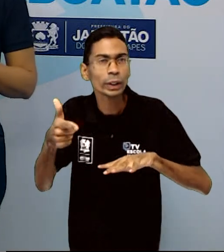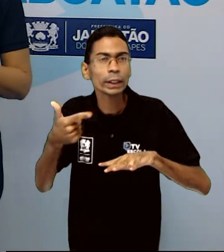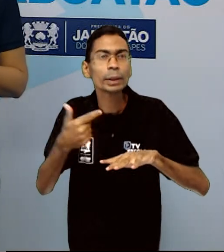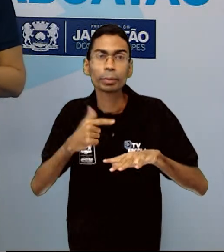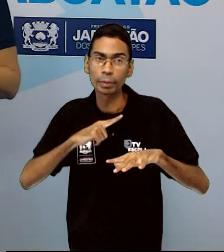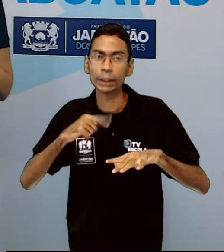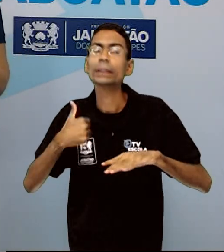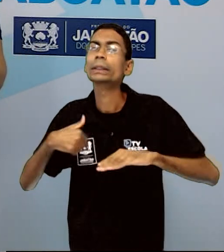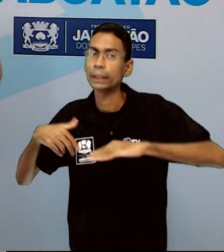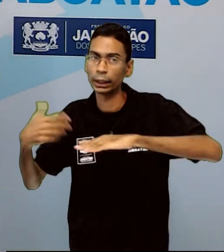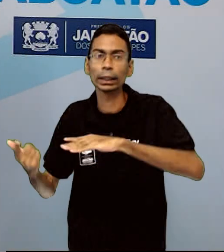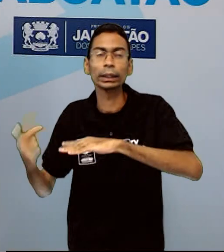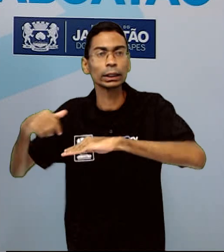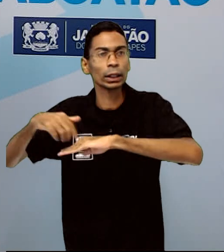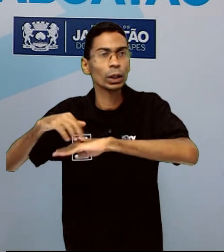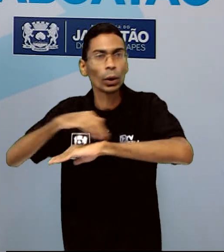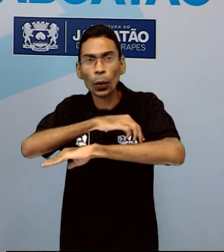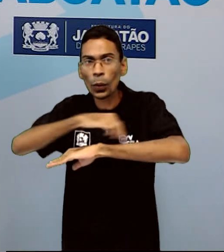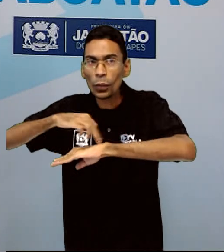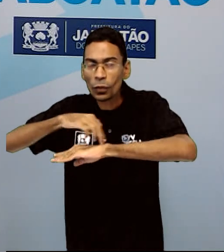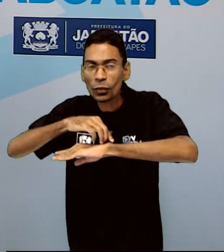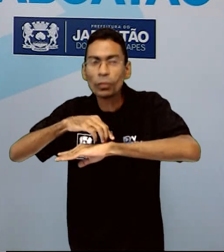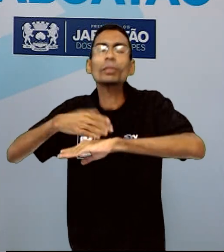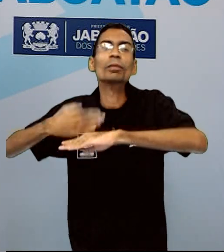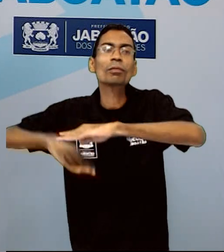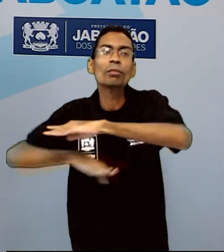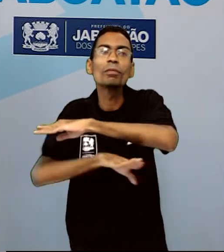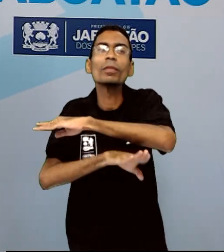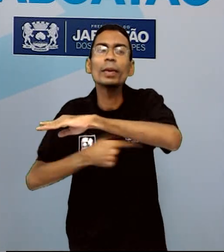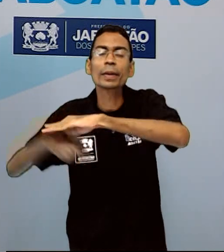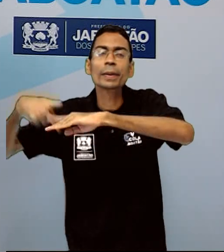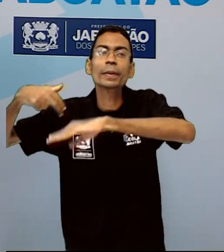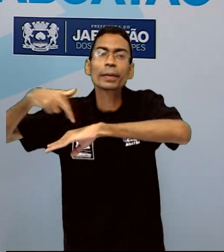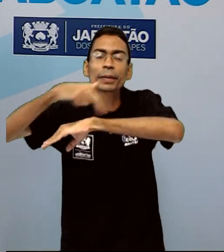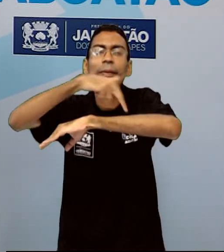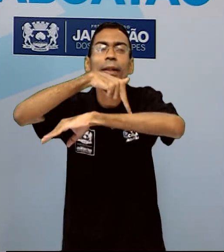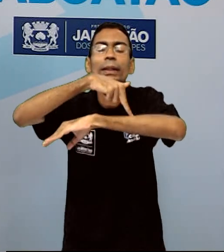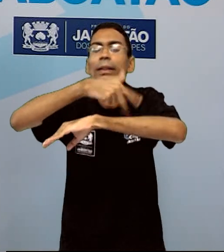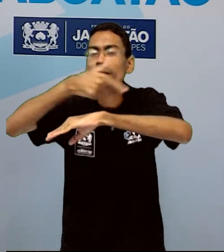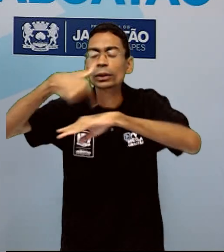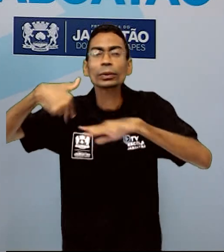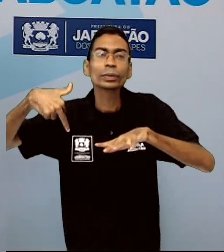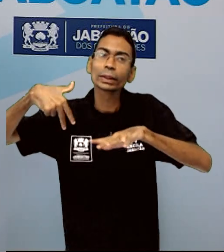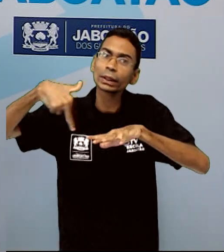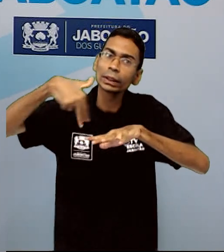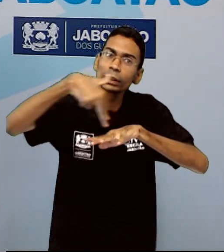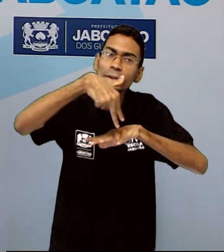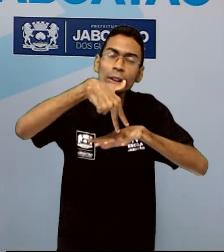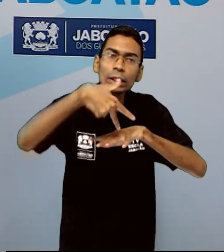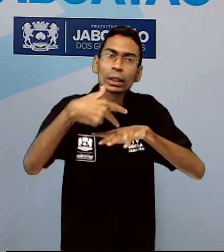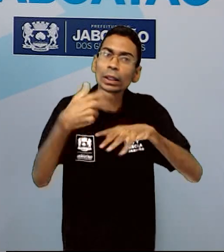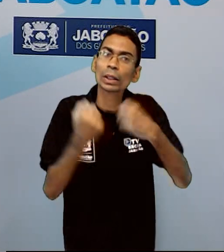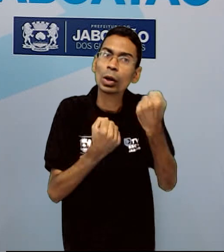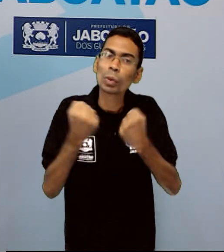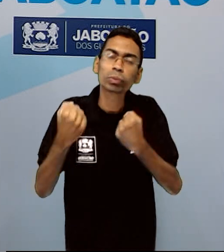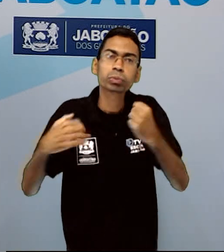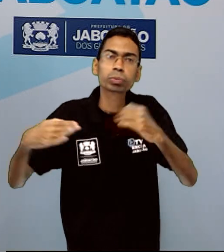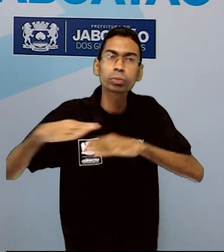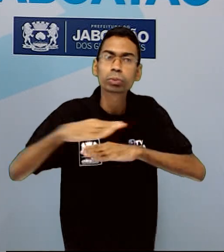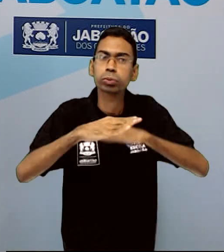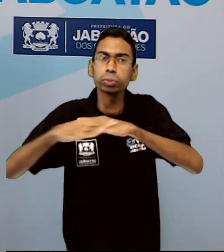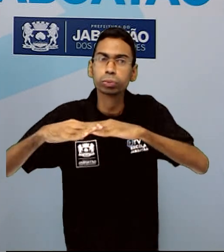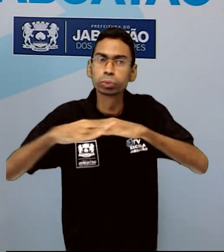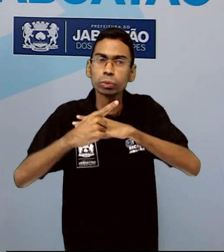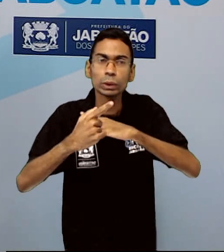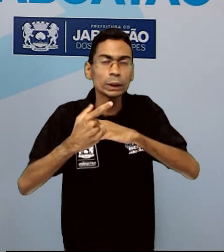passarela. Então, ao você atravessar na faixa ou simplesmente atravessar a rua num ambiente propício